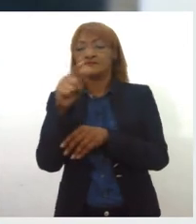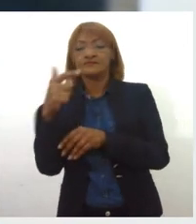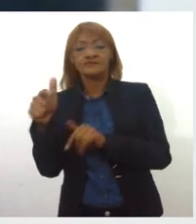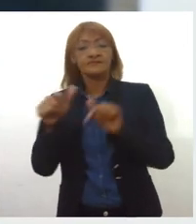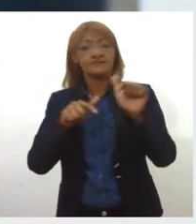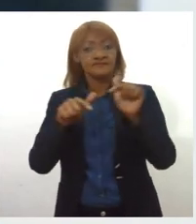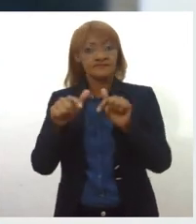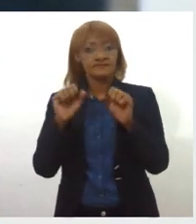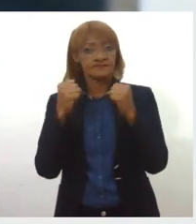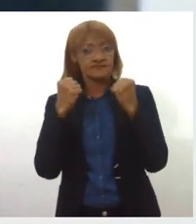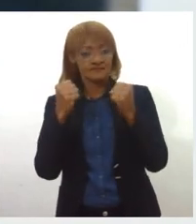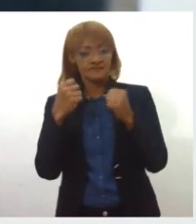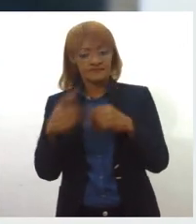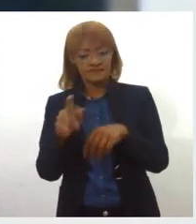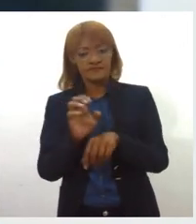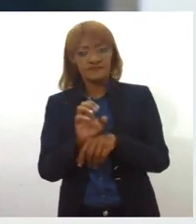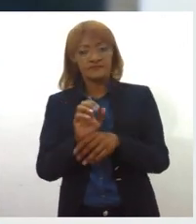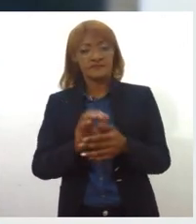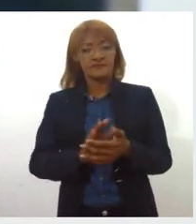fortalecer o esporte aqui no Estado?